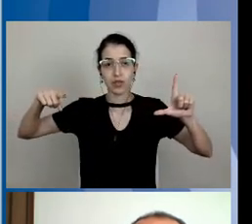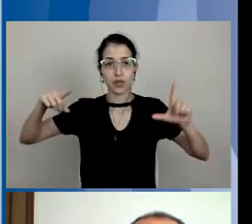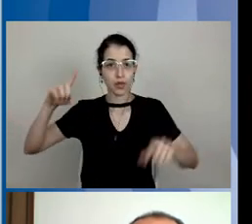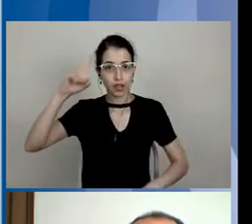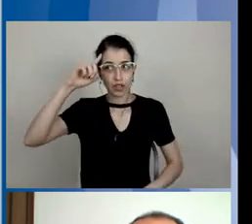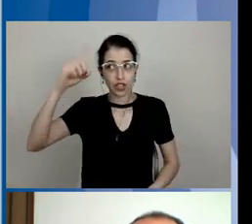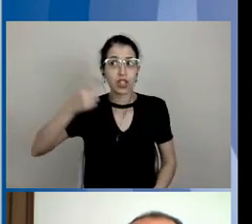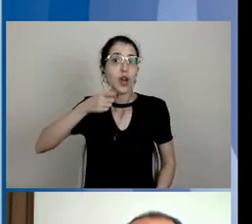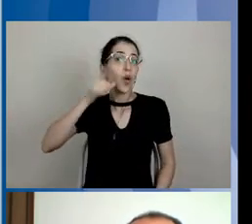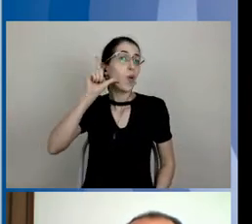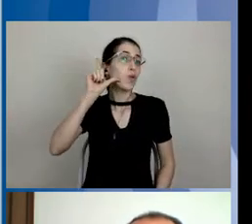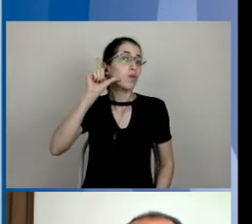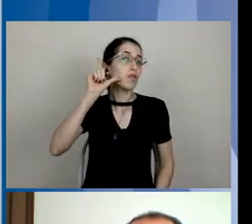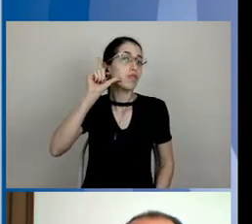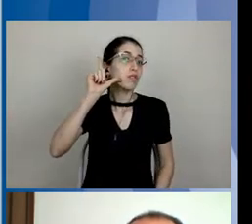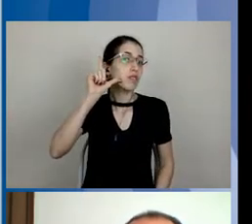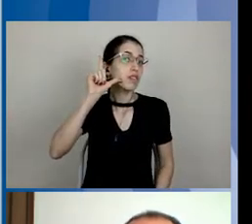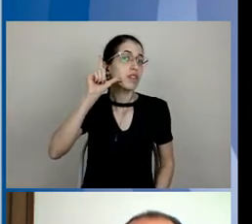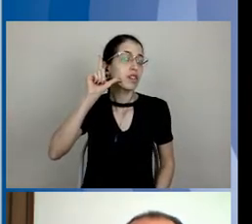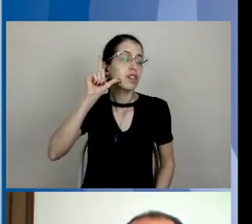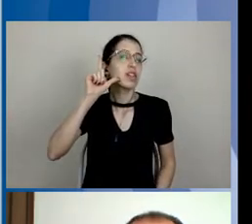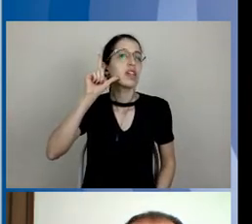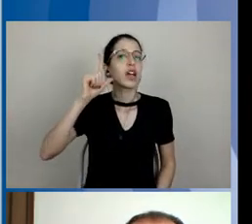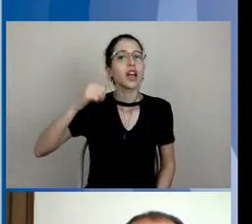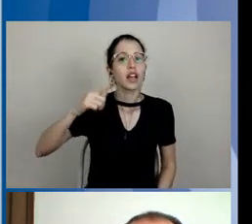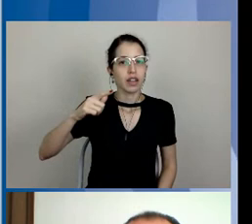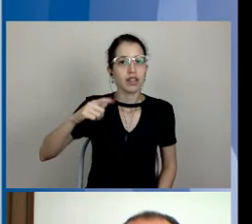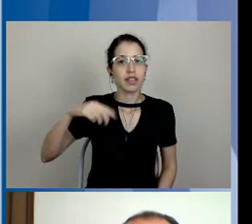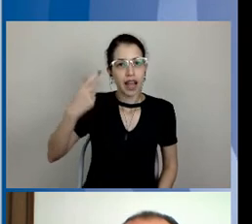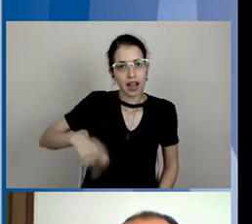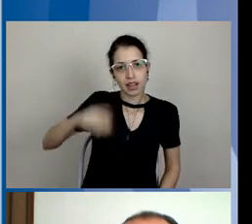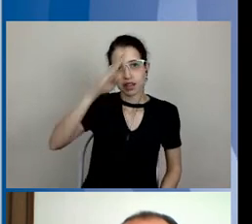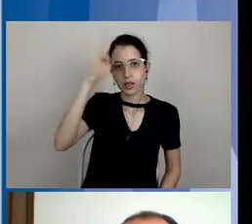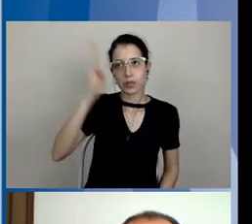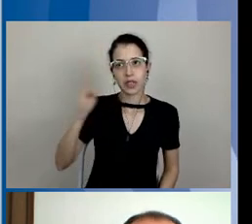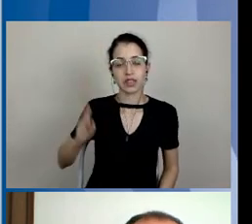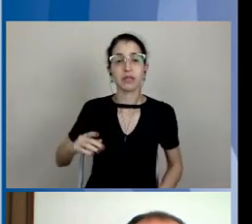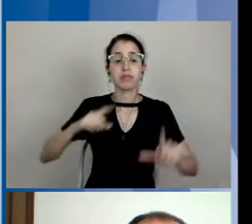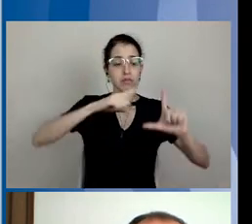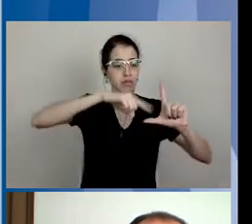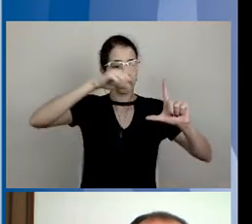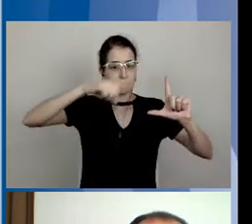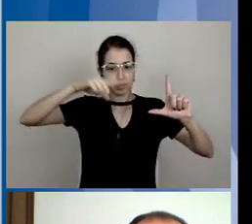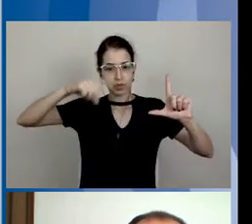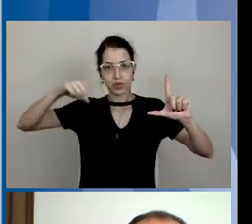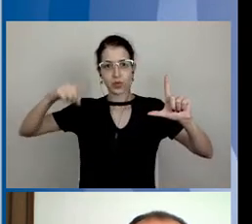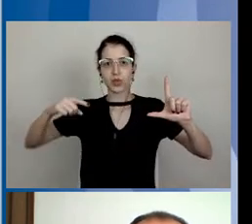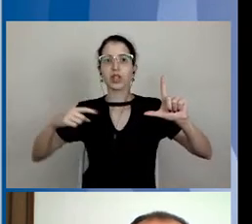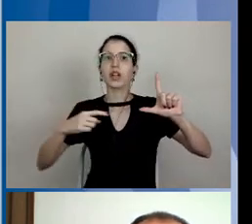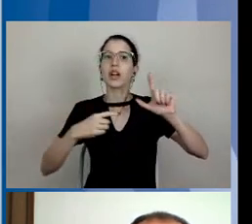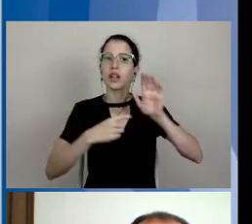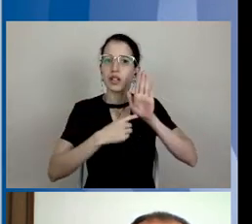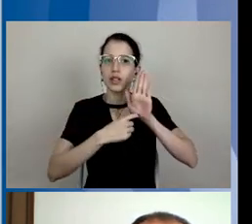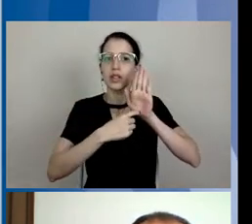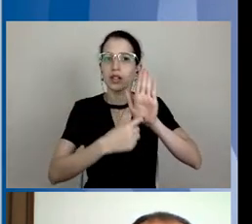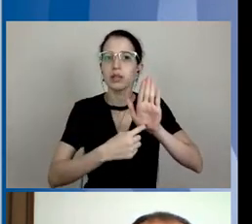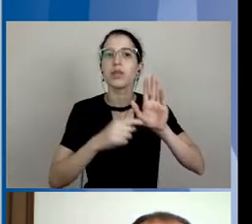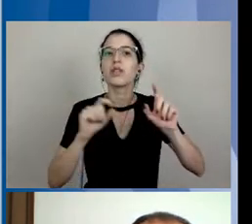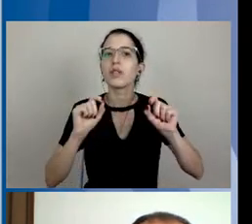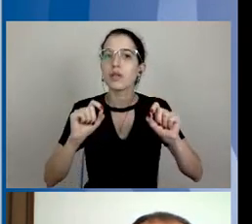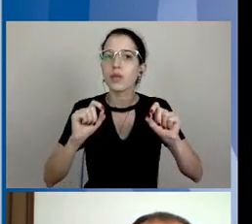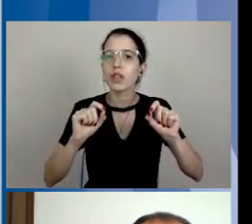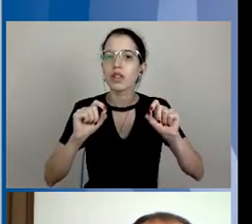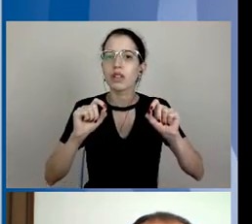da COVID-19 no Brasil. Ele está mostrando aqui, né, a... Ele está mostrando a